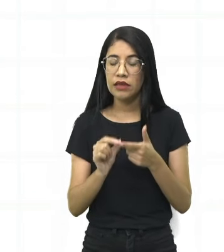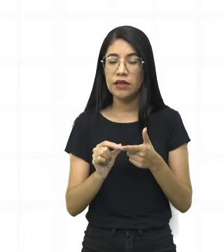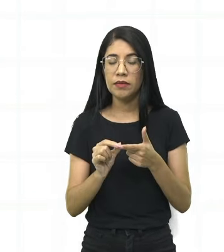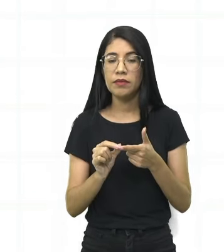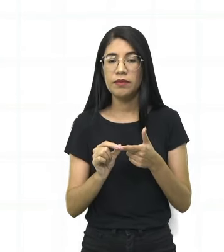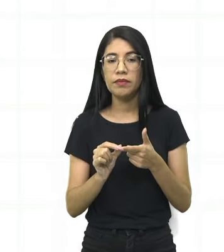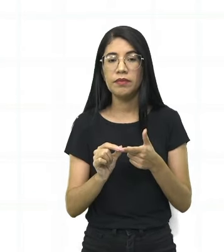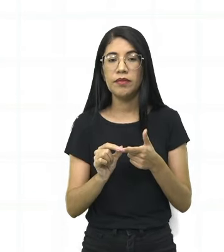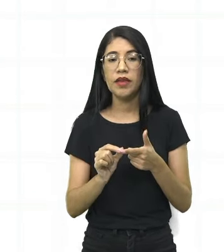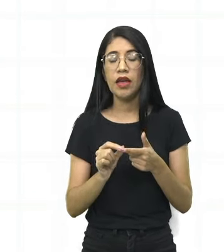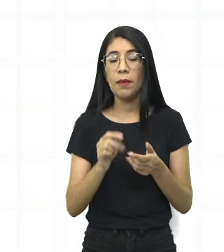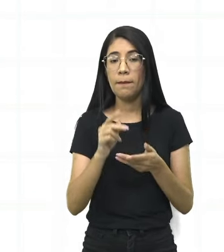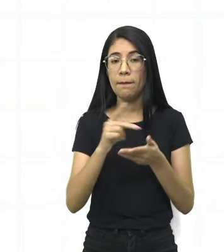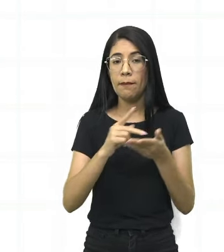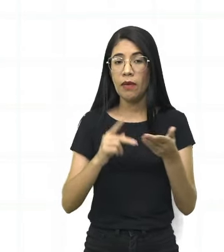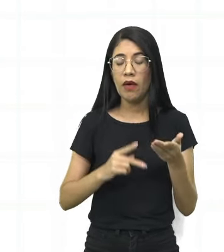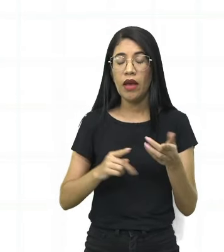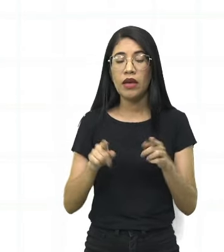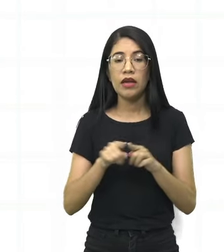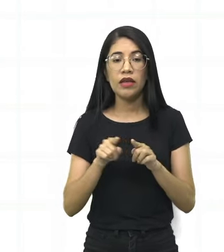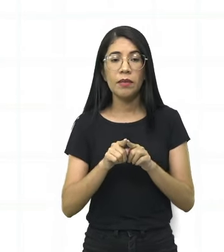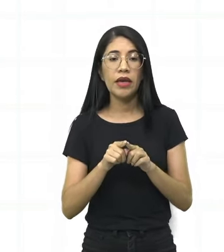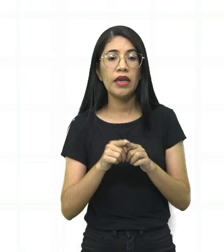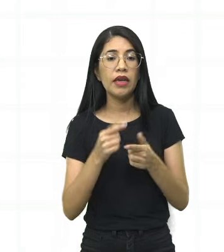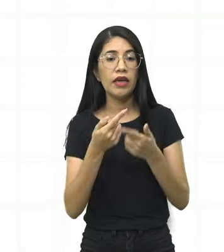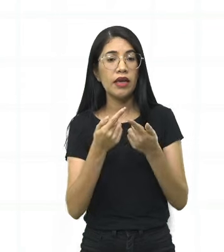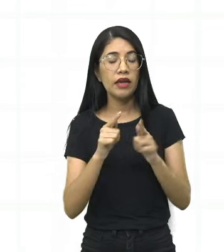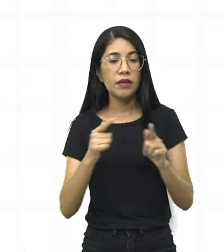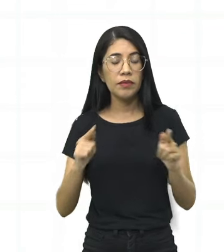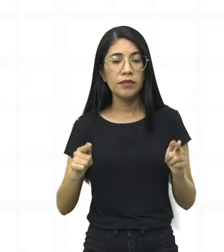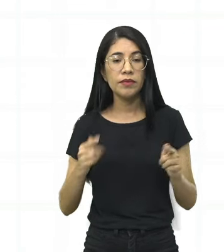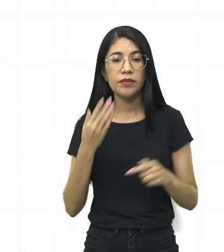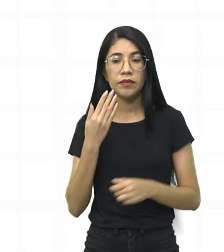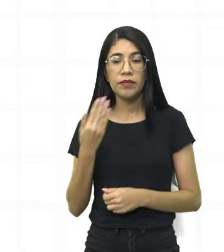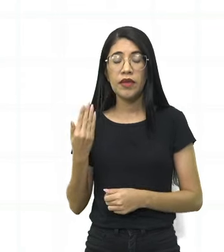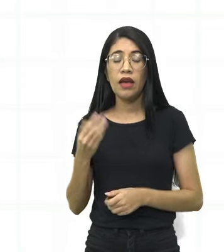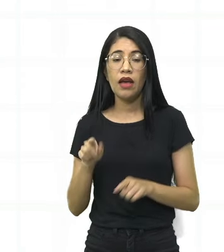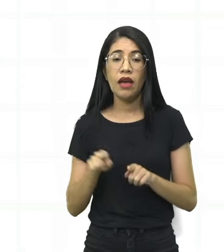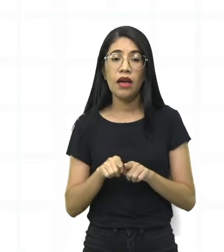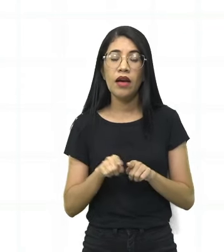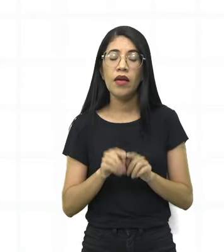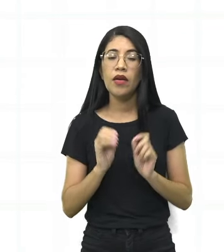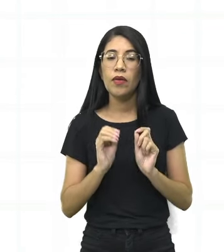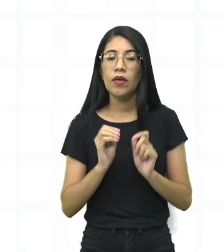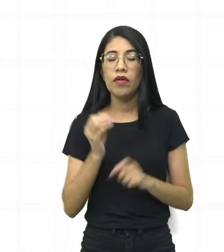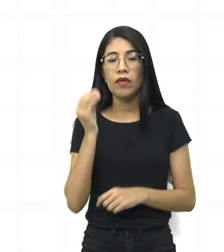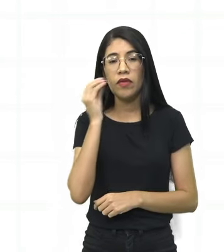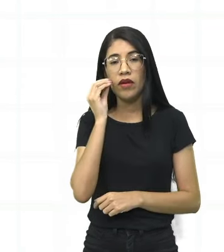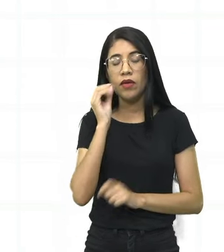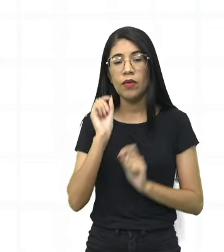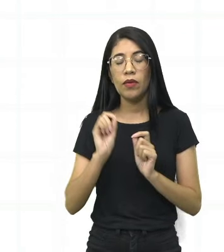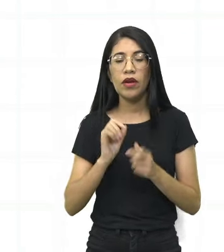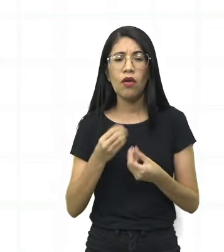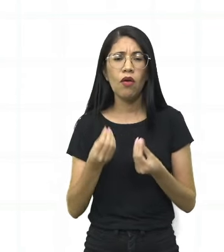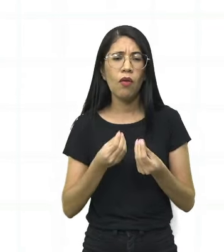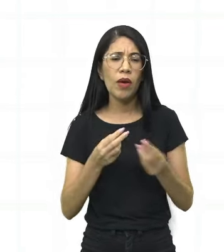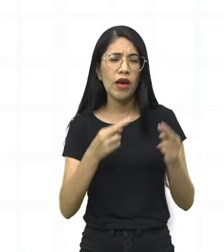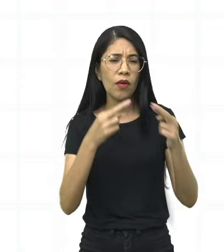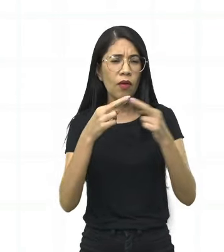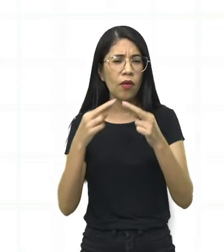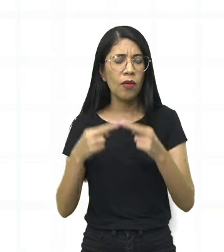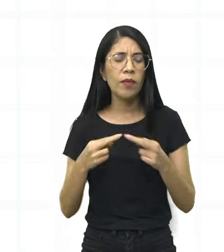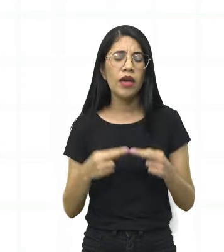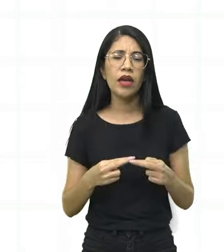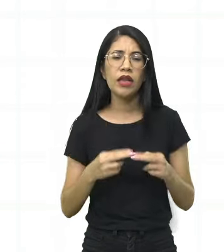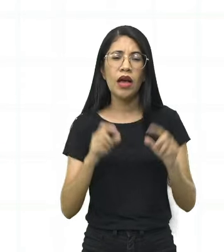poéticas e não gramaticais. Mas eu decidi botar aí pra vocês verificarem, né? A questão da métrica de